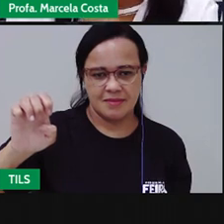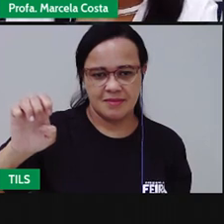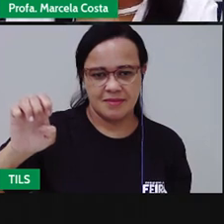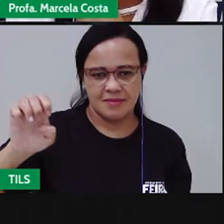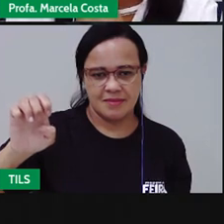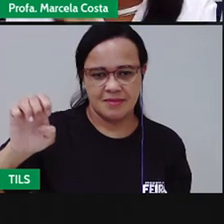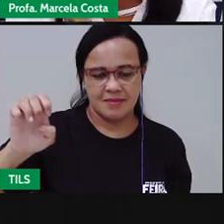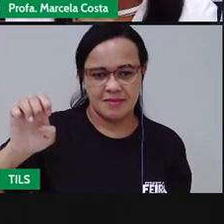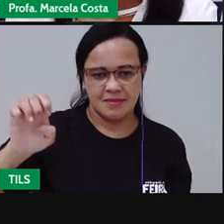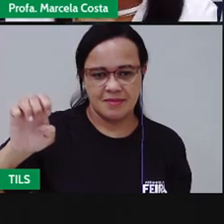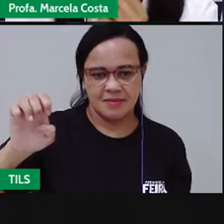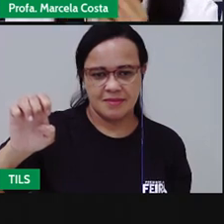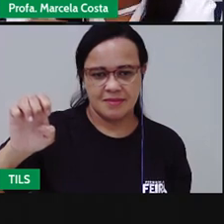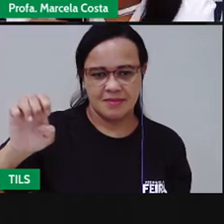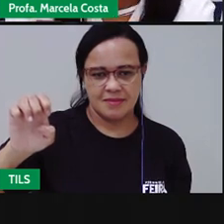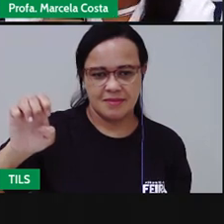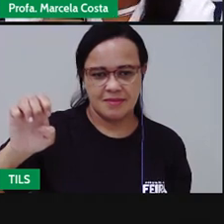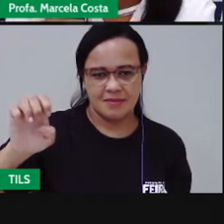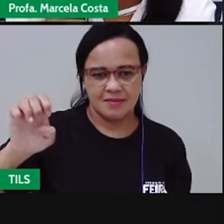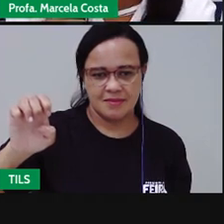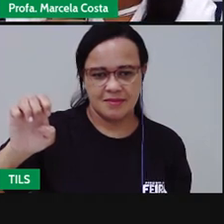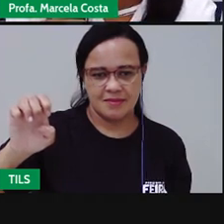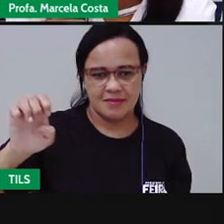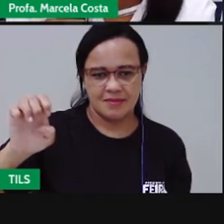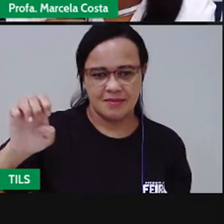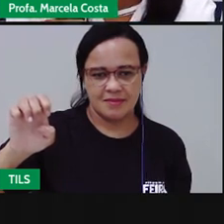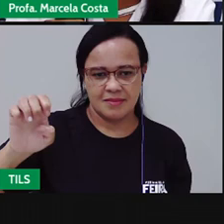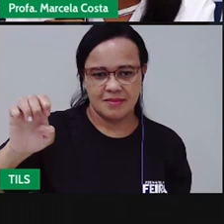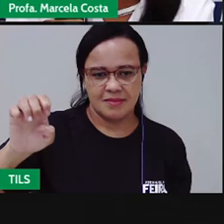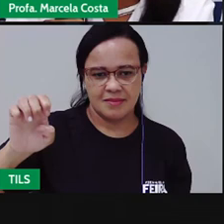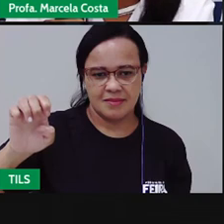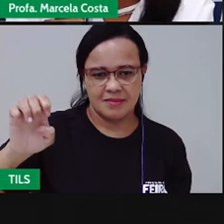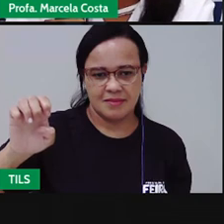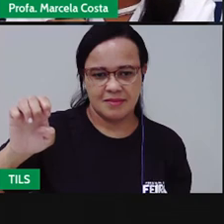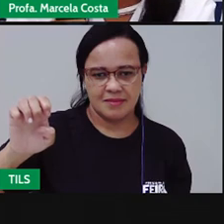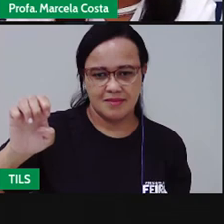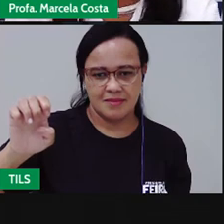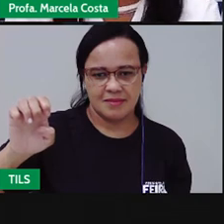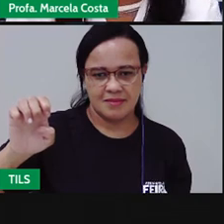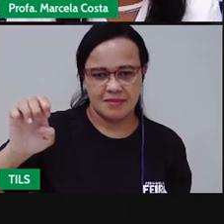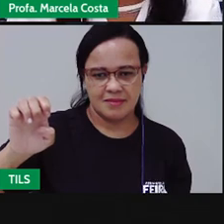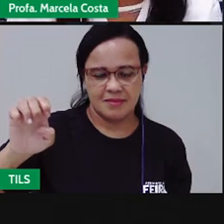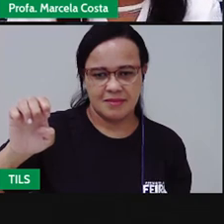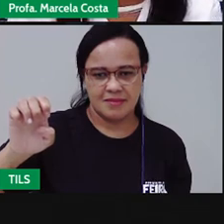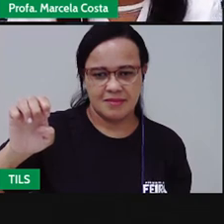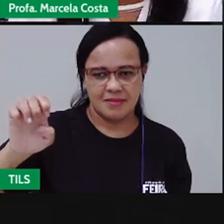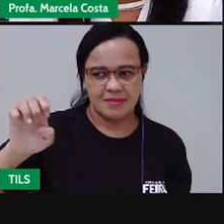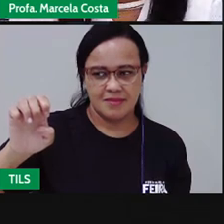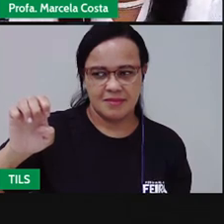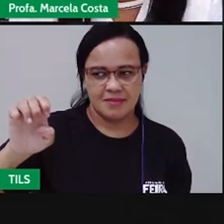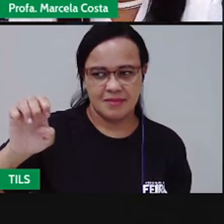a perninha dele para lado direito. Já puxo aí outro traçado para lado direito.